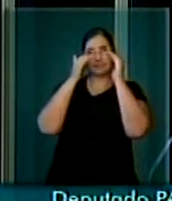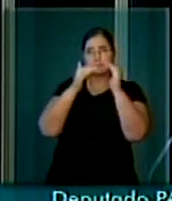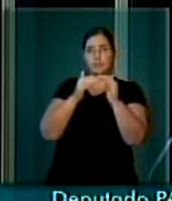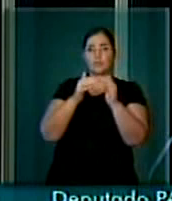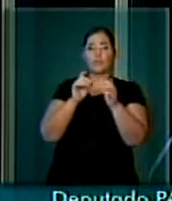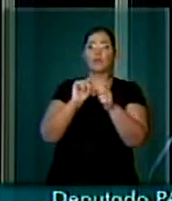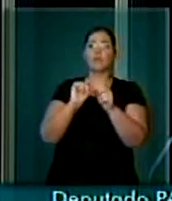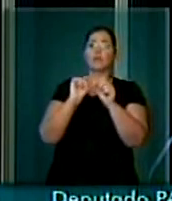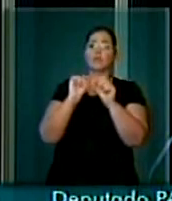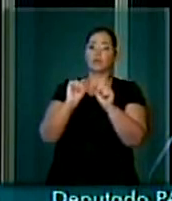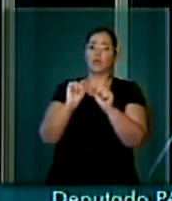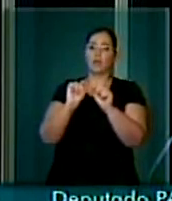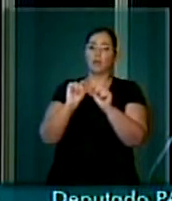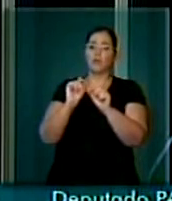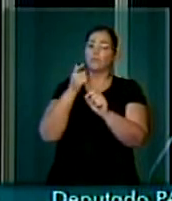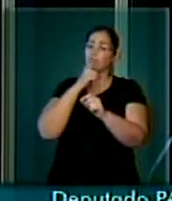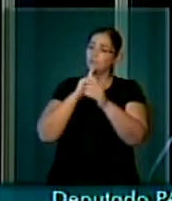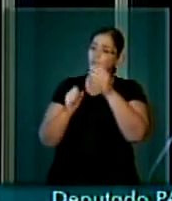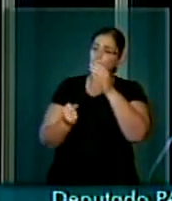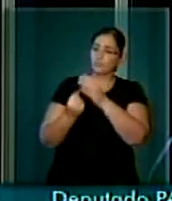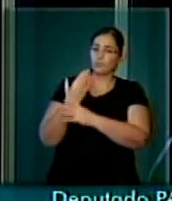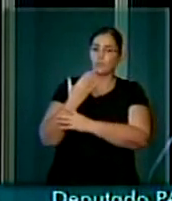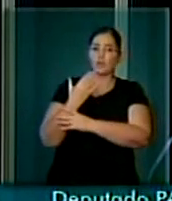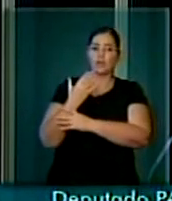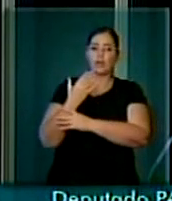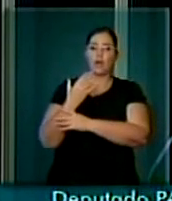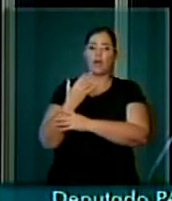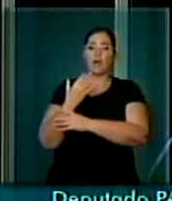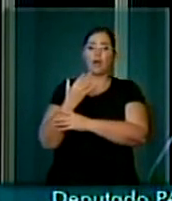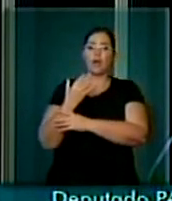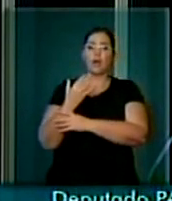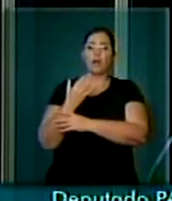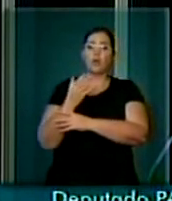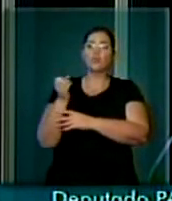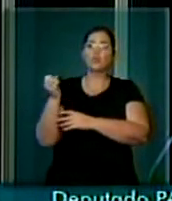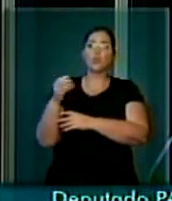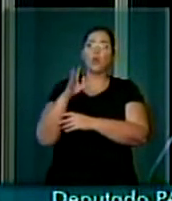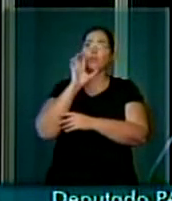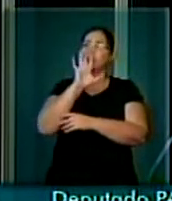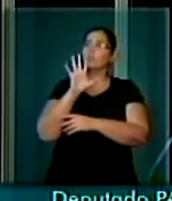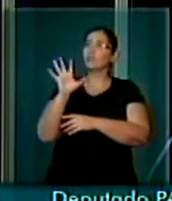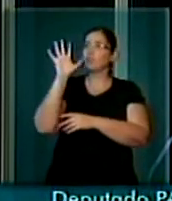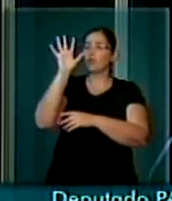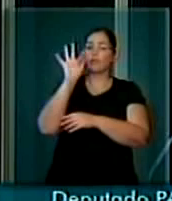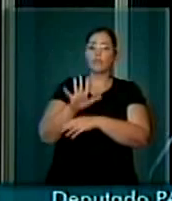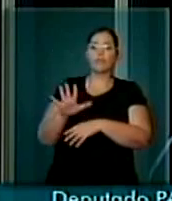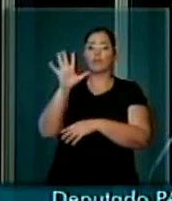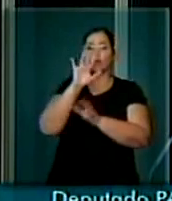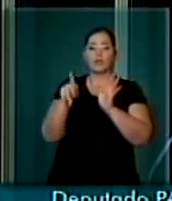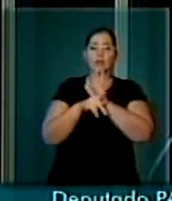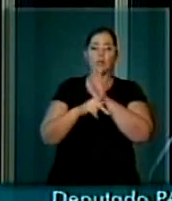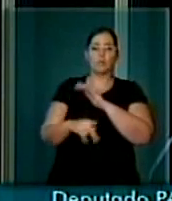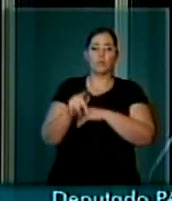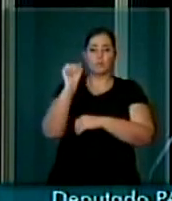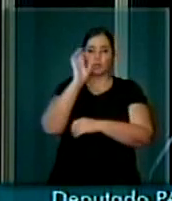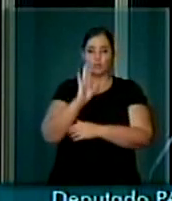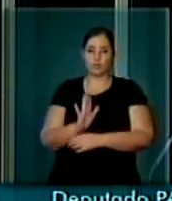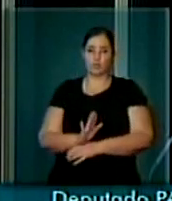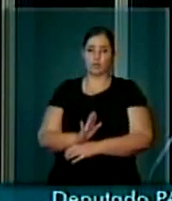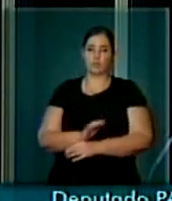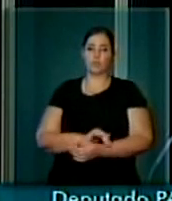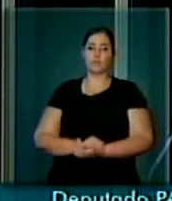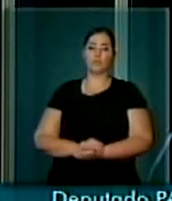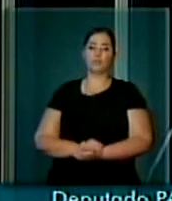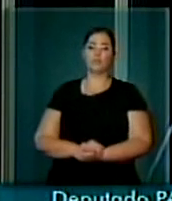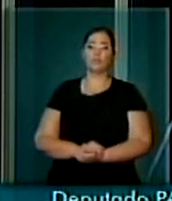a criação de novas varas federais no Brasil. Nós,